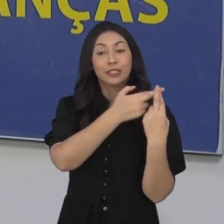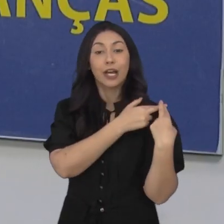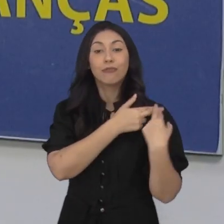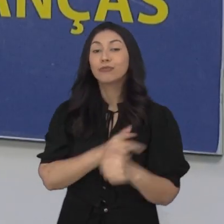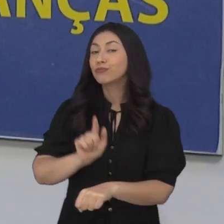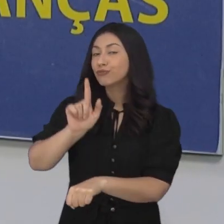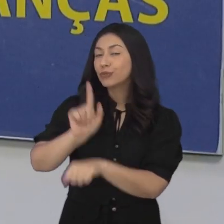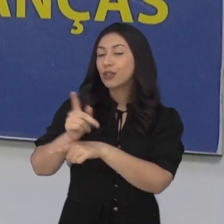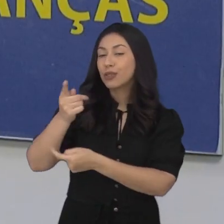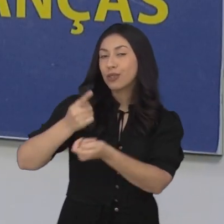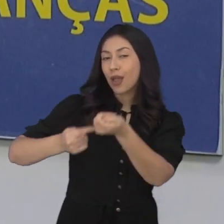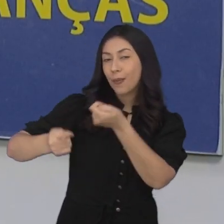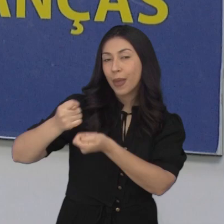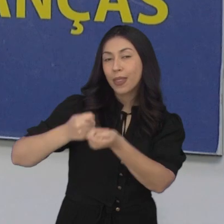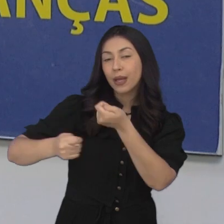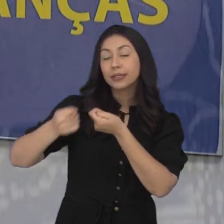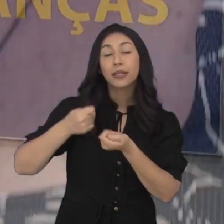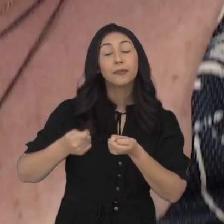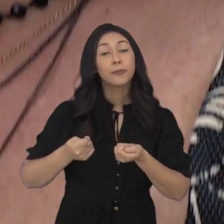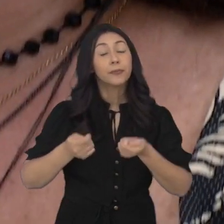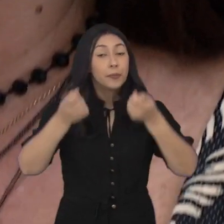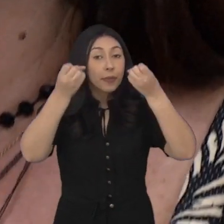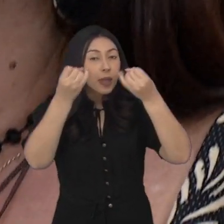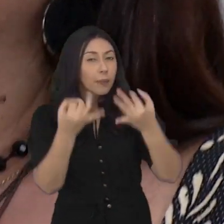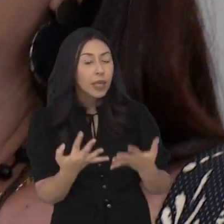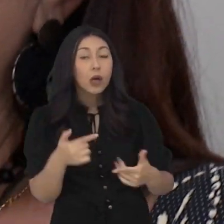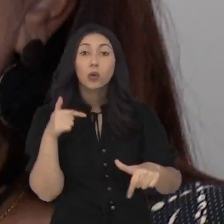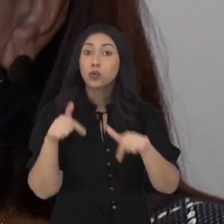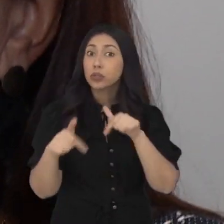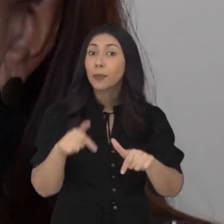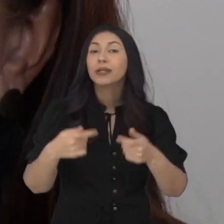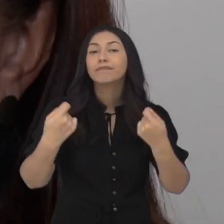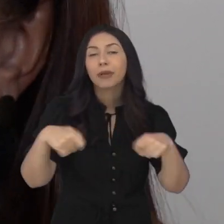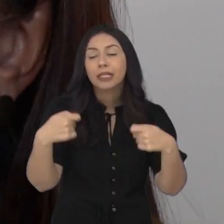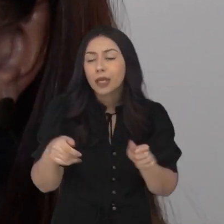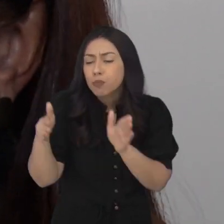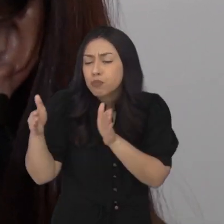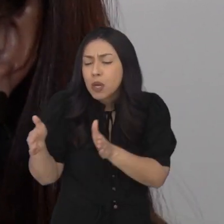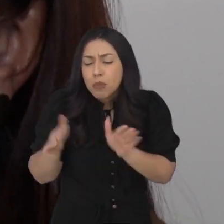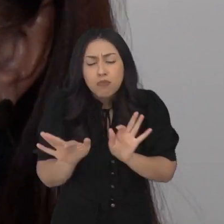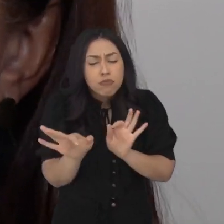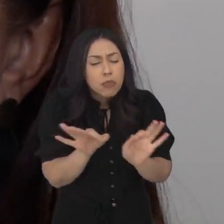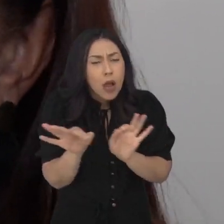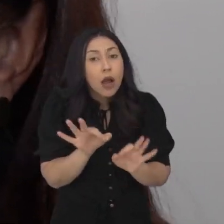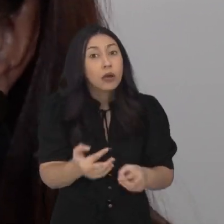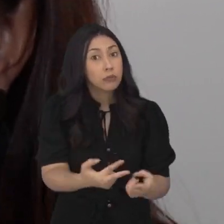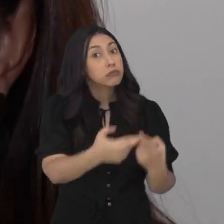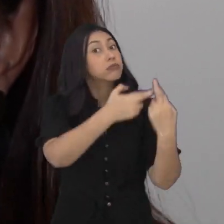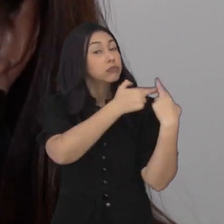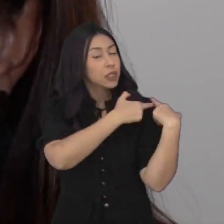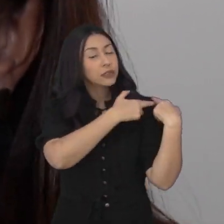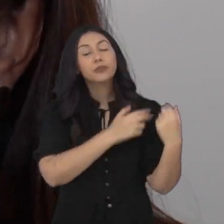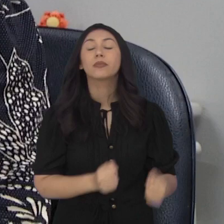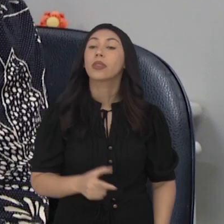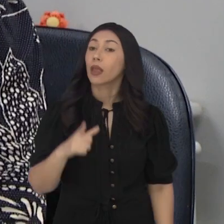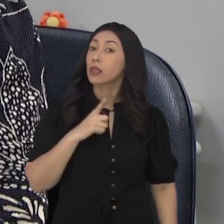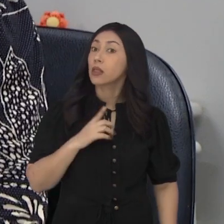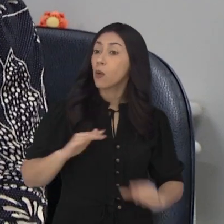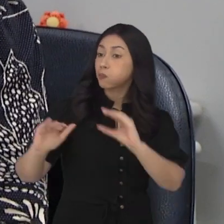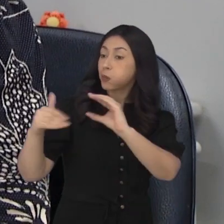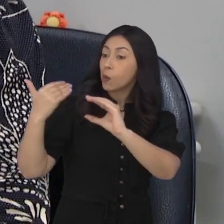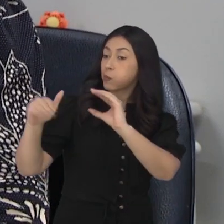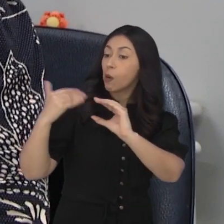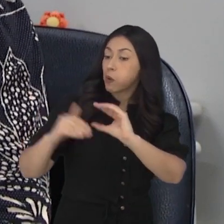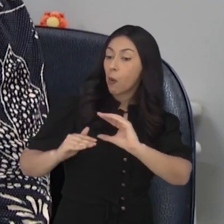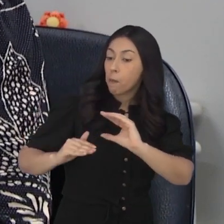gestão administrativa e finanças e explica que seu trabalho exige organização e responsabilidade. Vem um